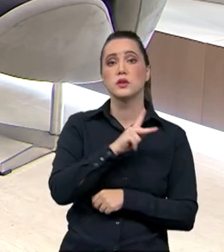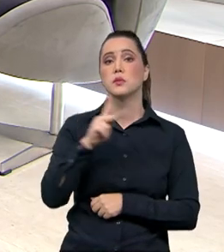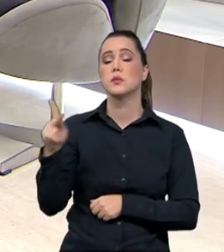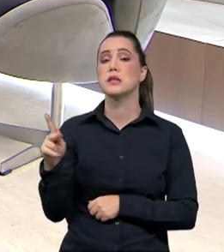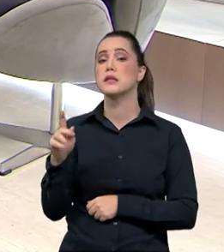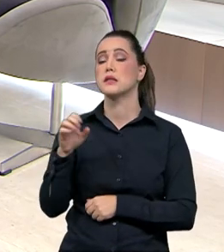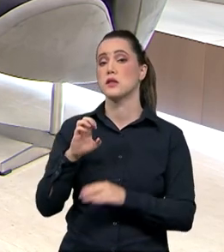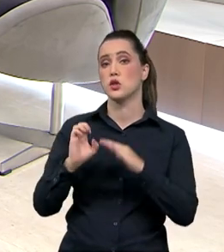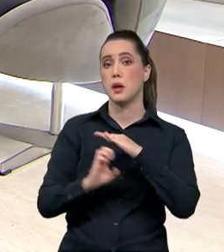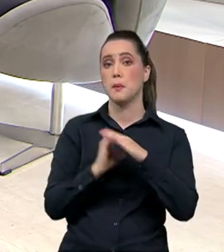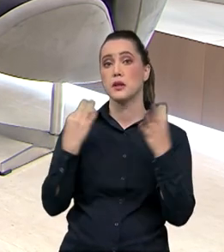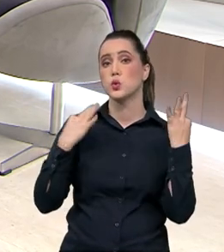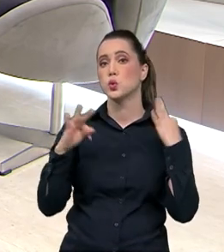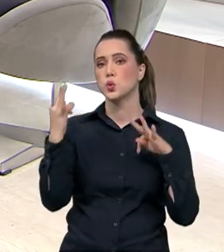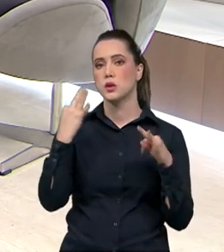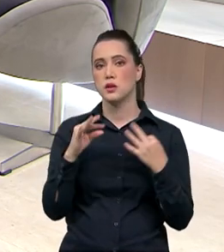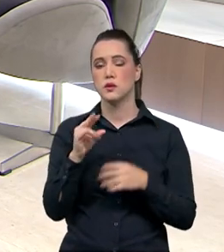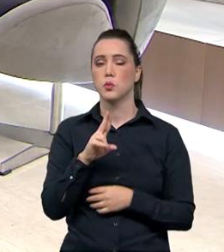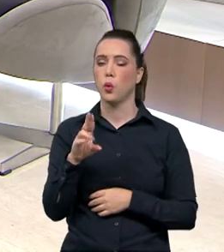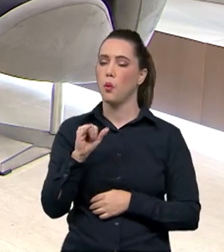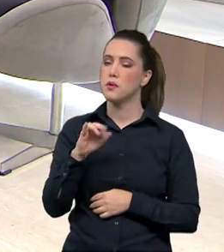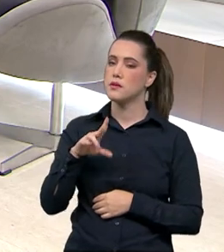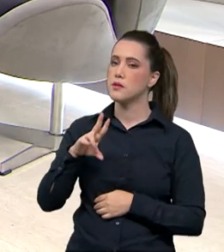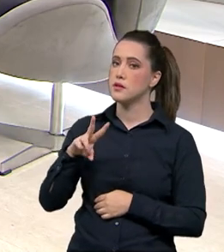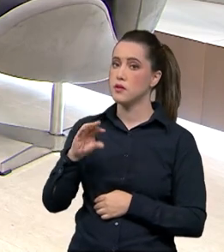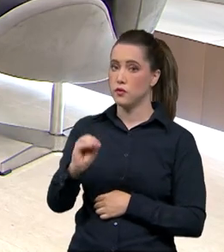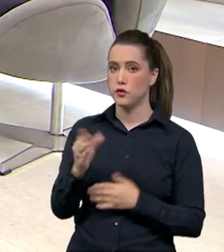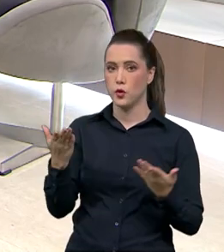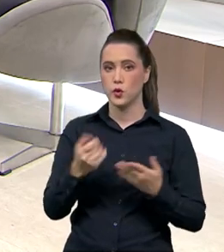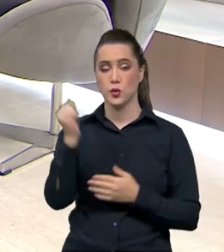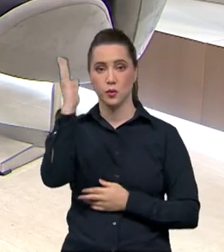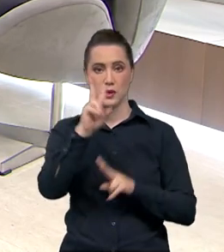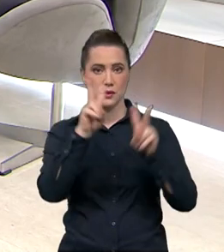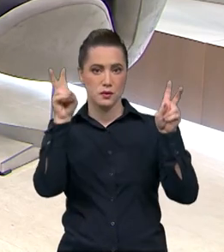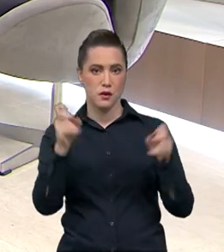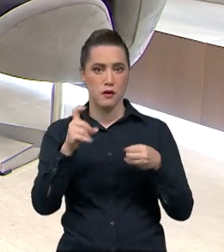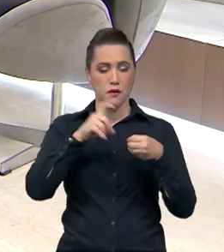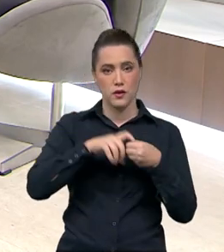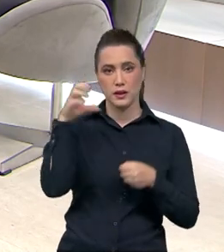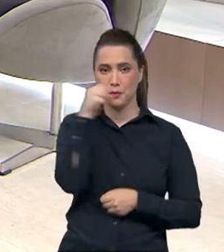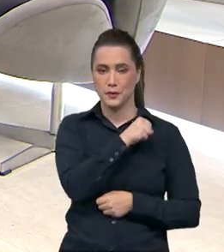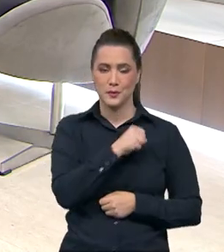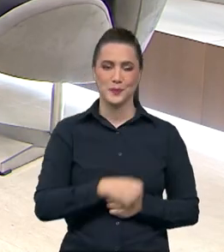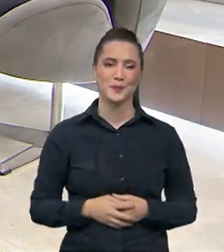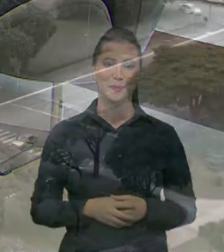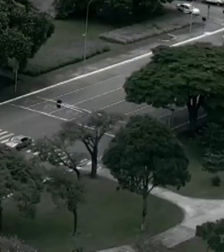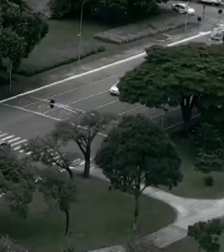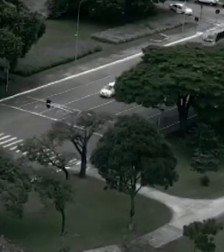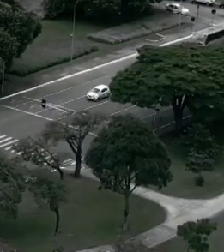presidente da Embratur, Silvio Nascimento, no Brasil em Pauta. A gente volta daqui a pouquinho.